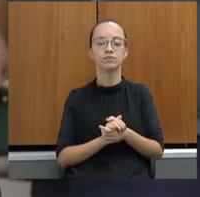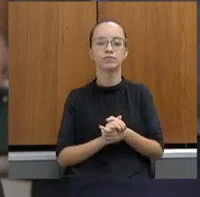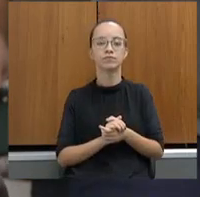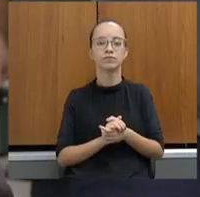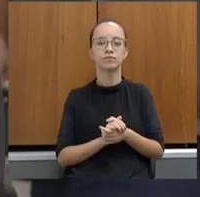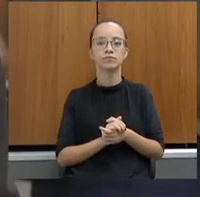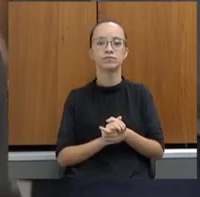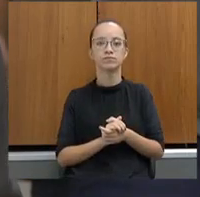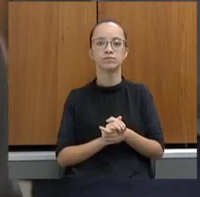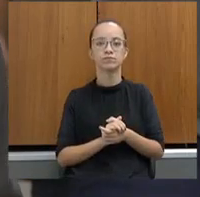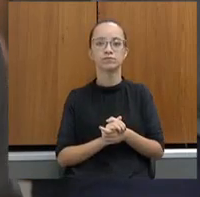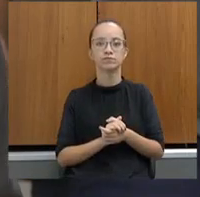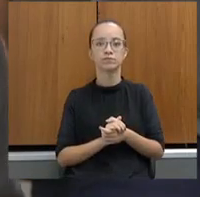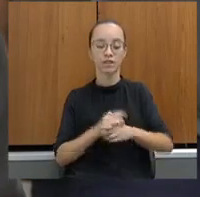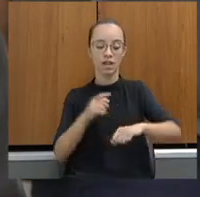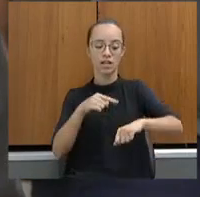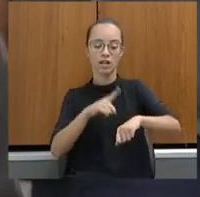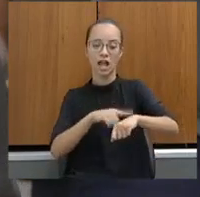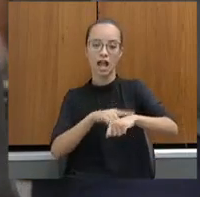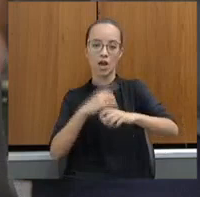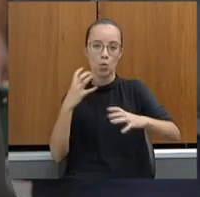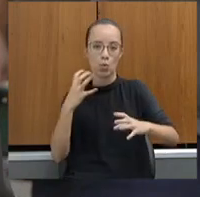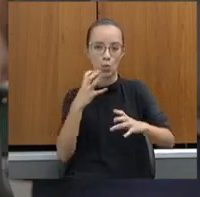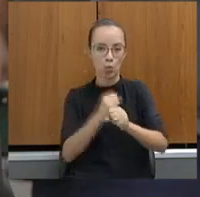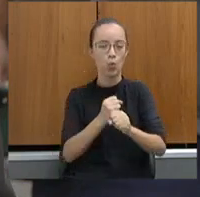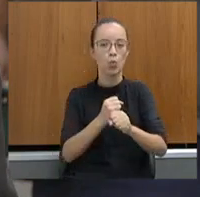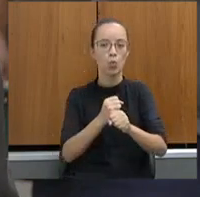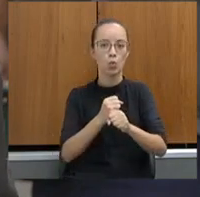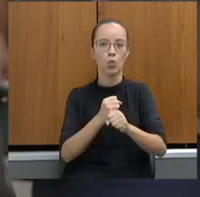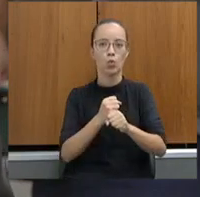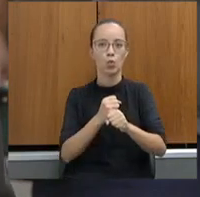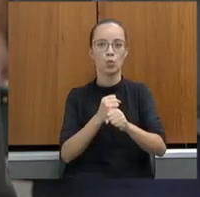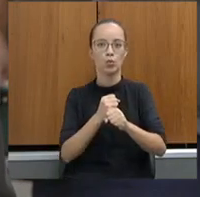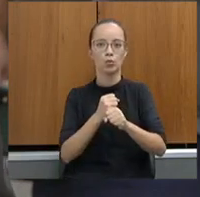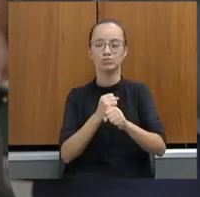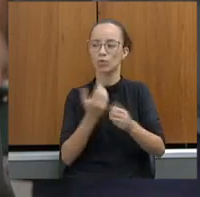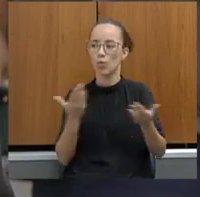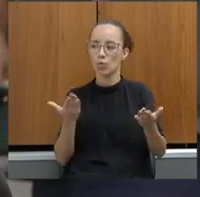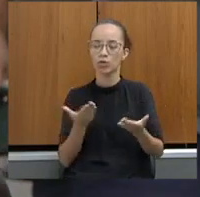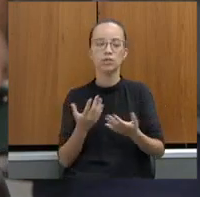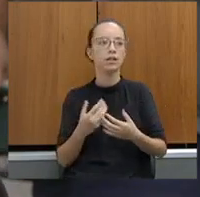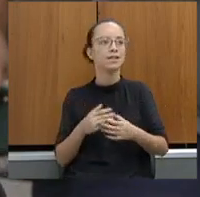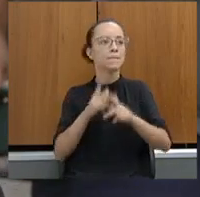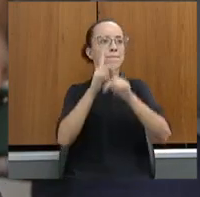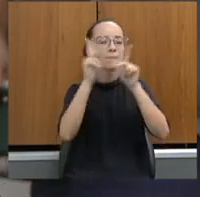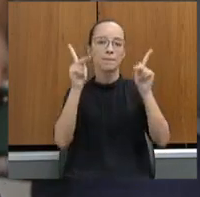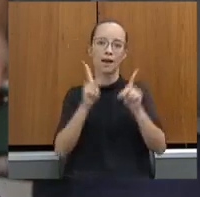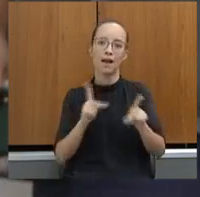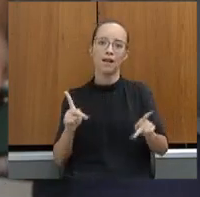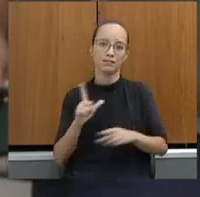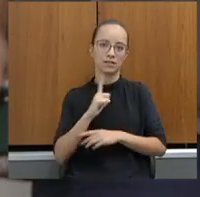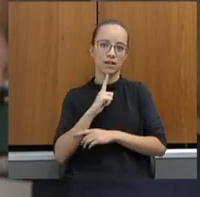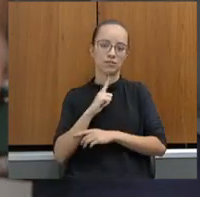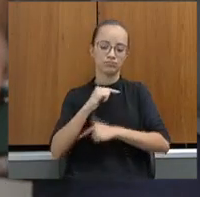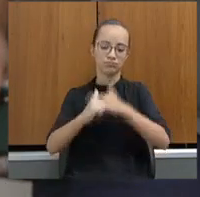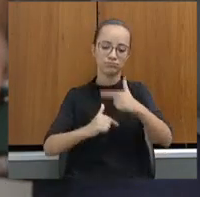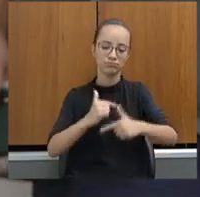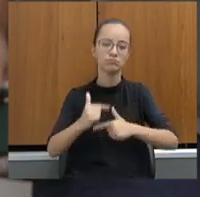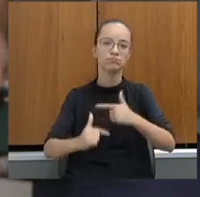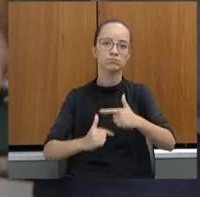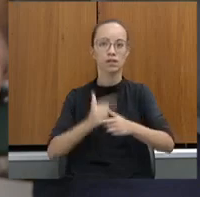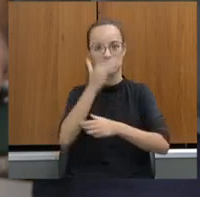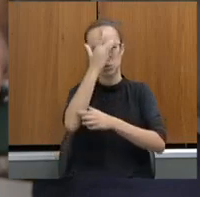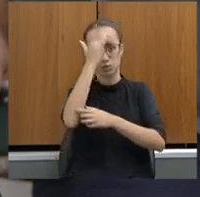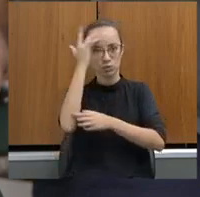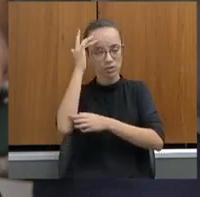Luísa, que a carga horária trouxe sossego, paz, para quem está executando a